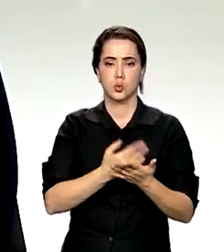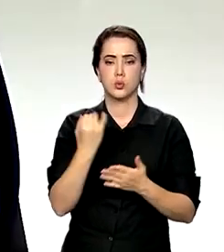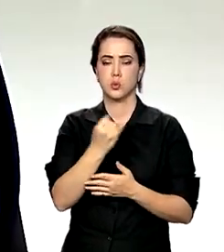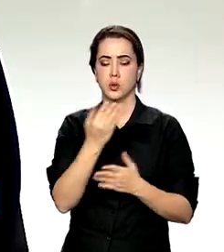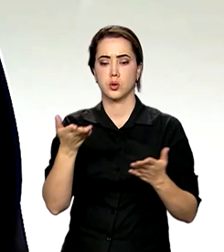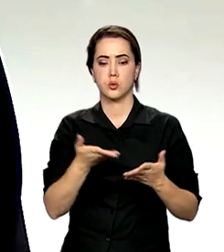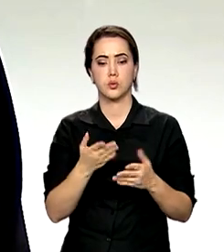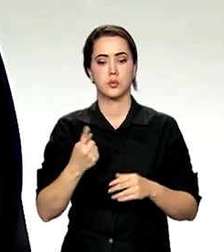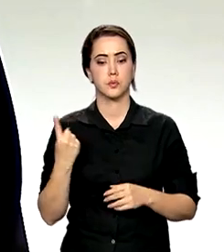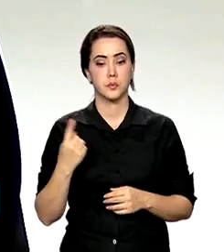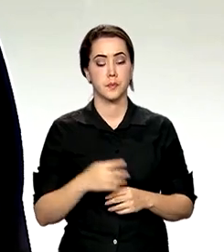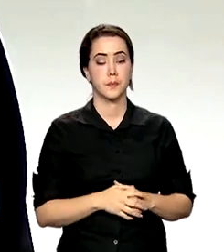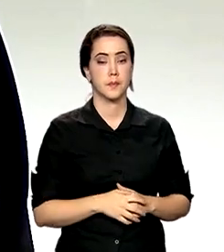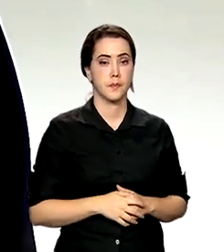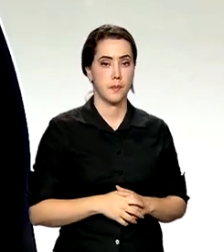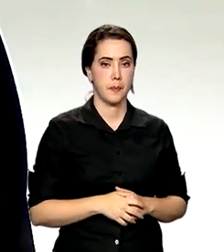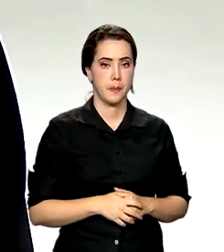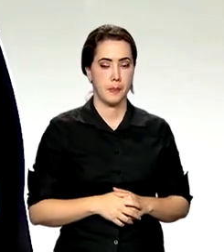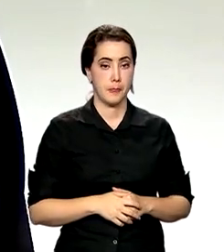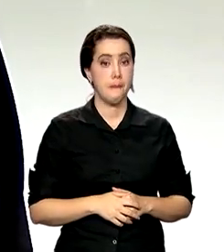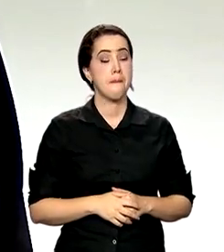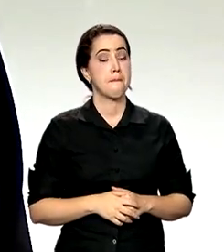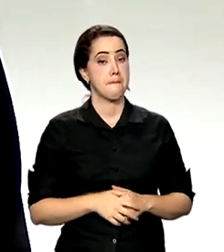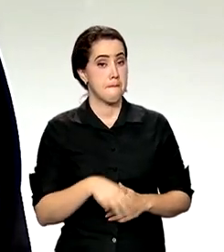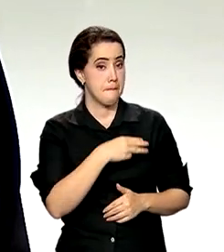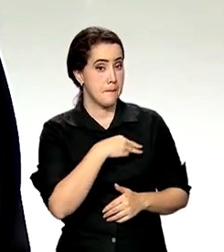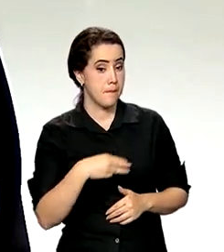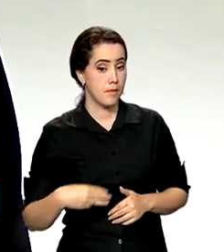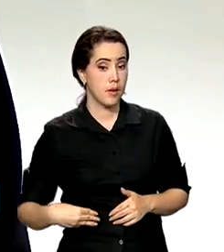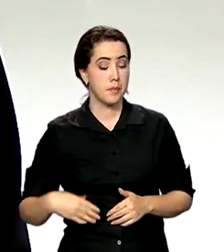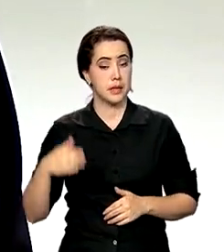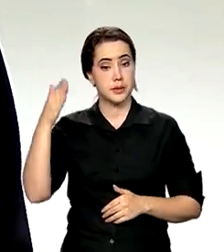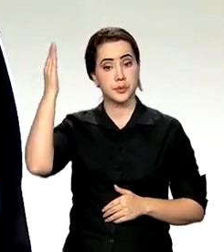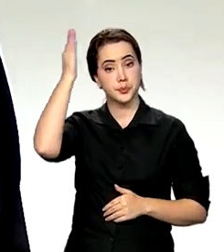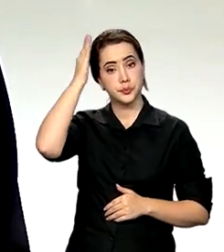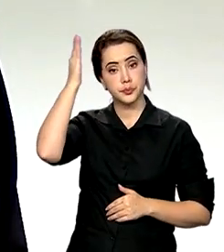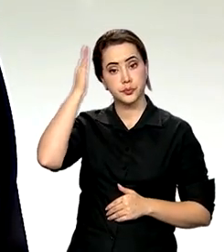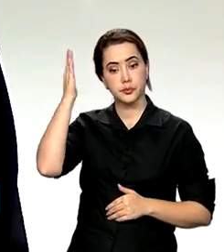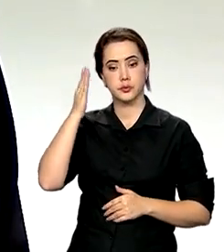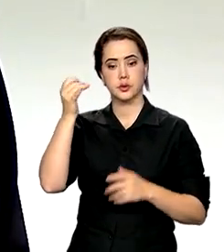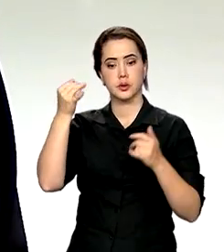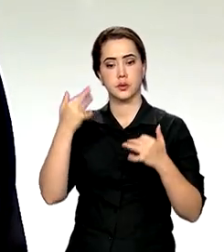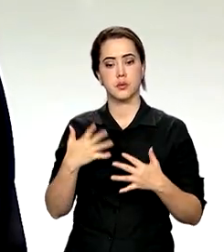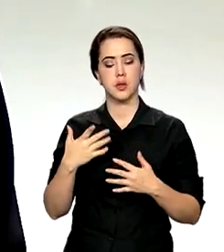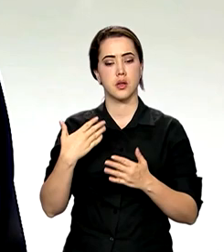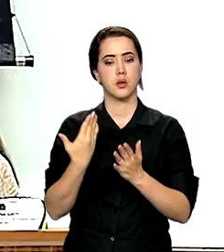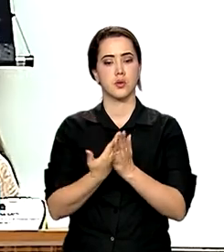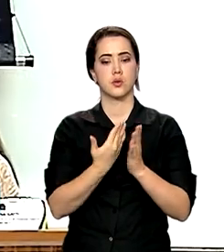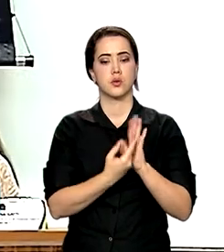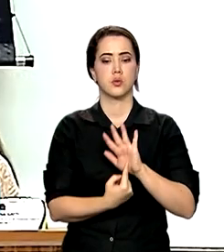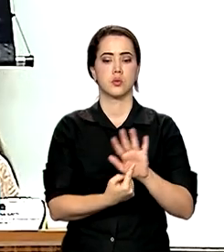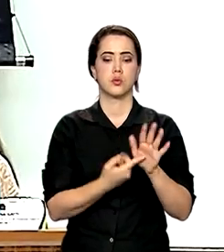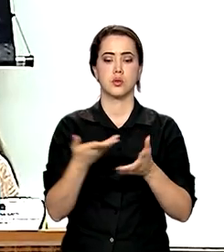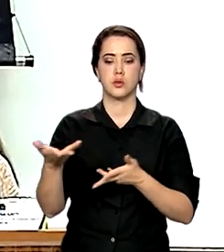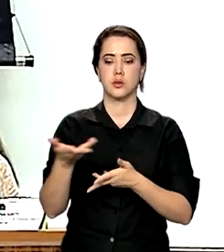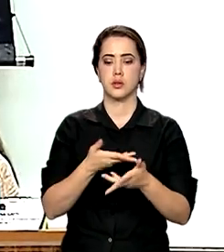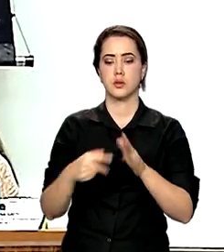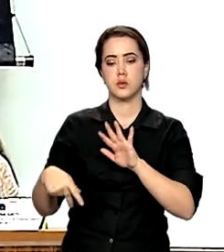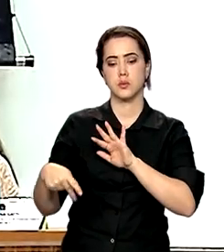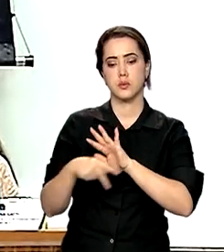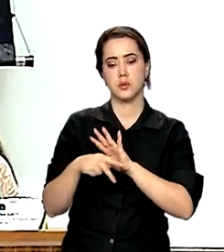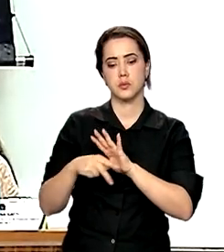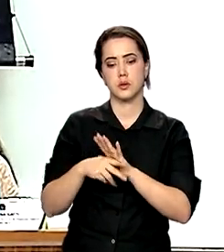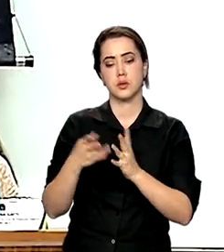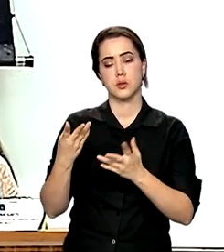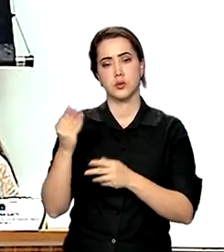Para a ministra da Ciência, Tecnologia e Inovação, Luciana Santos, o estudo mostra a relação direta entre o